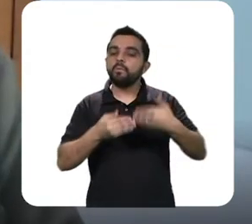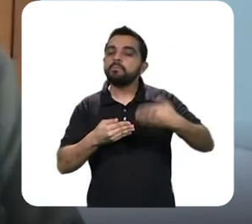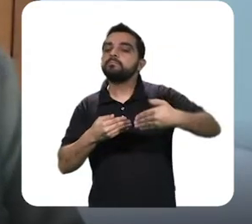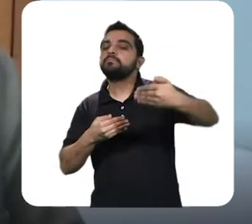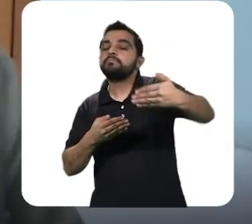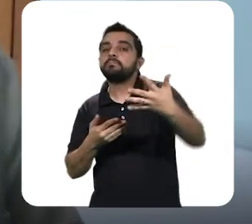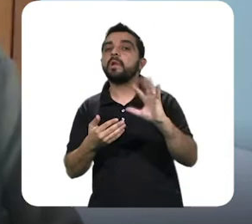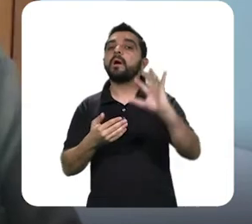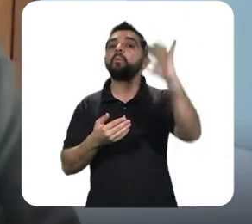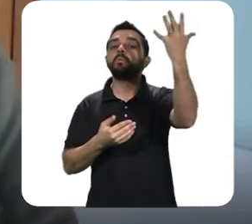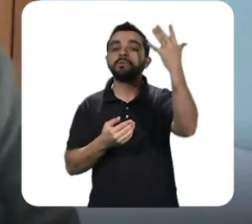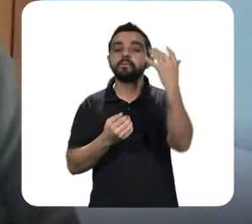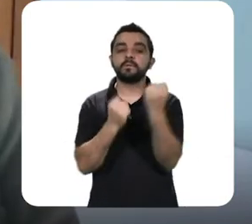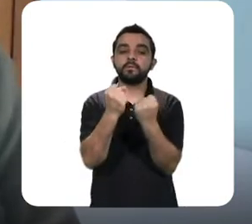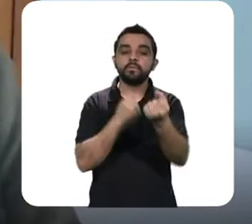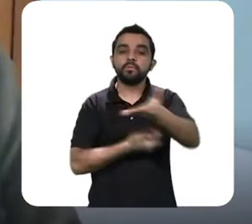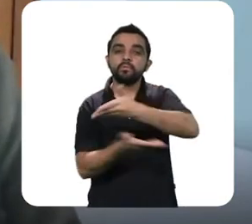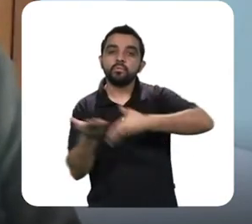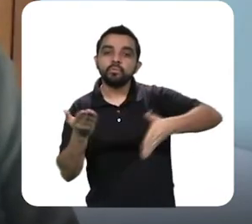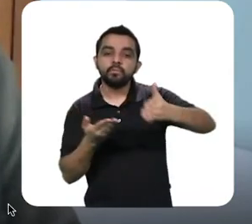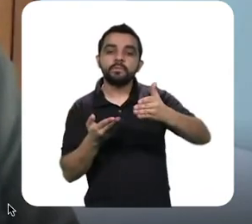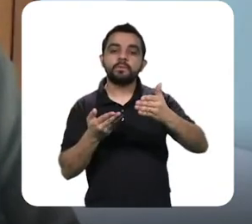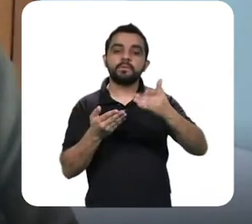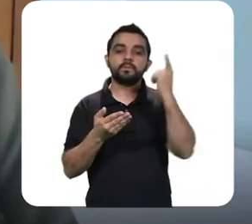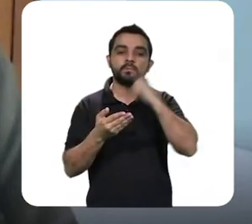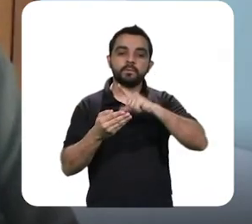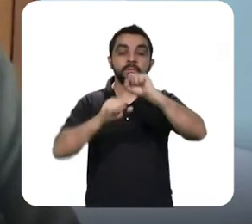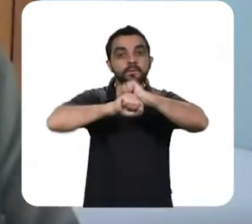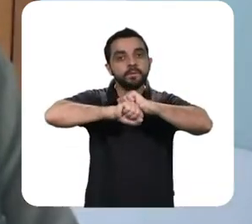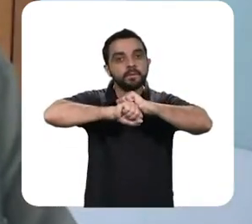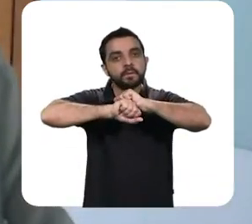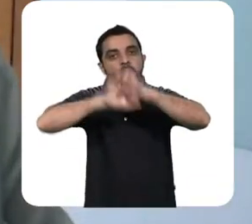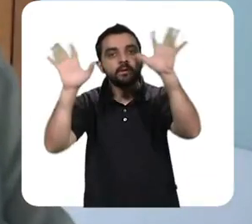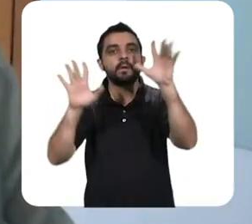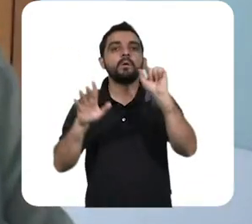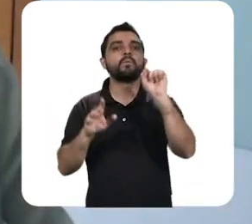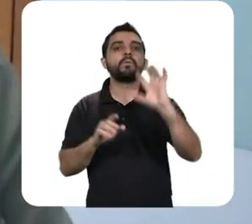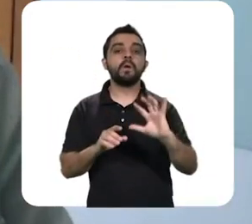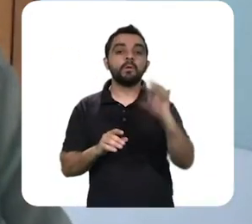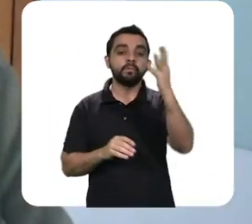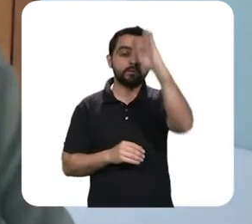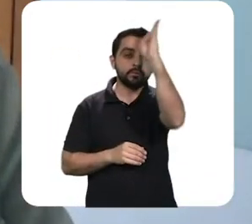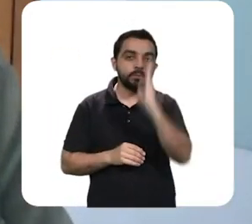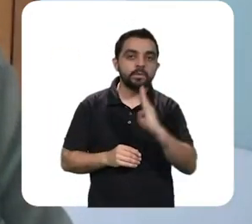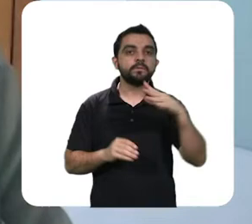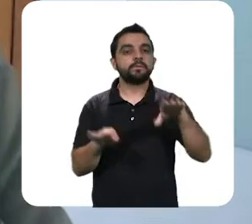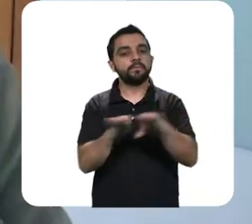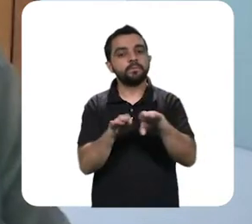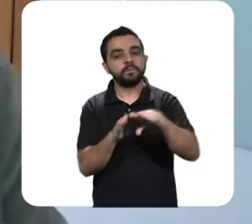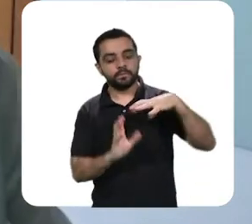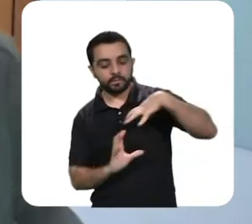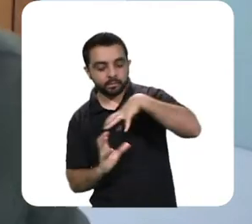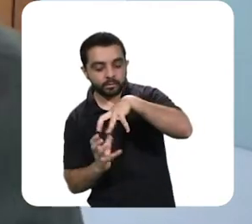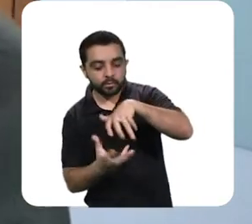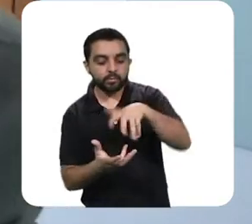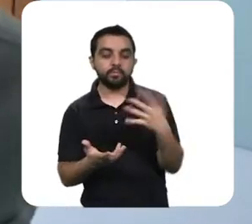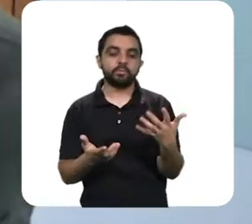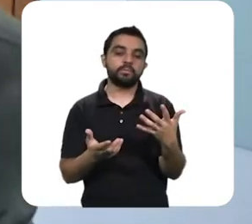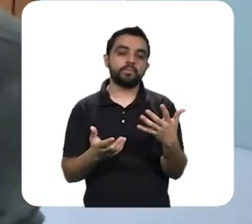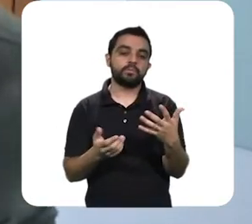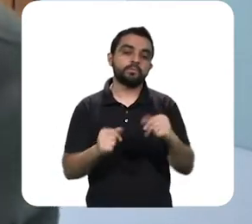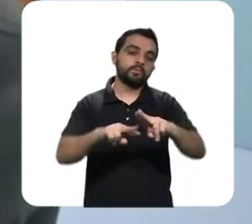Universidade Federal do Paraná, para a gente poder interagir um pouco mais com a sociedade e esclarecer a situação sobre o que está acontecendo no Brasil e no mundo,